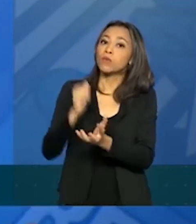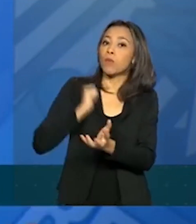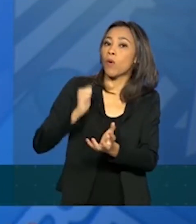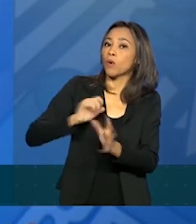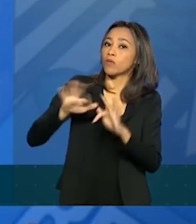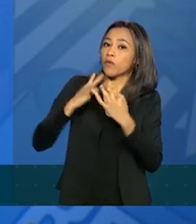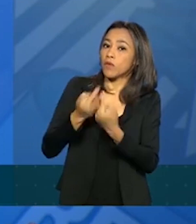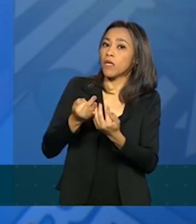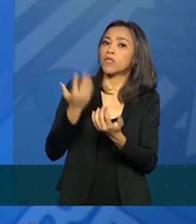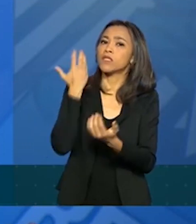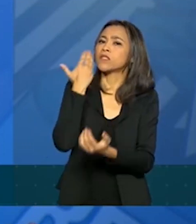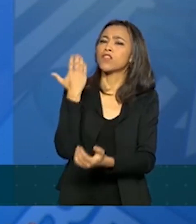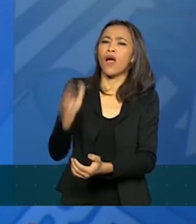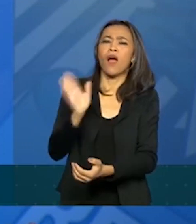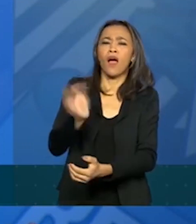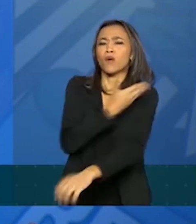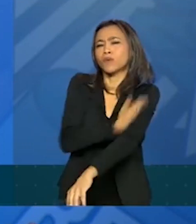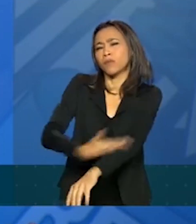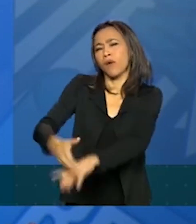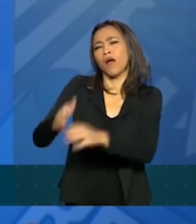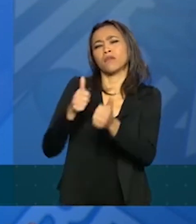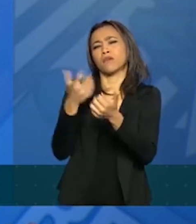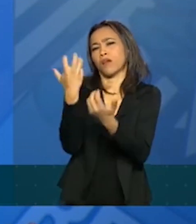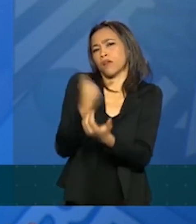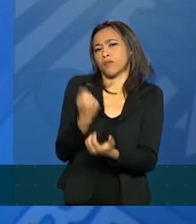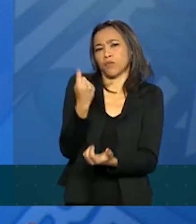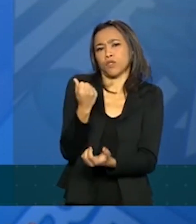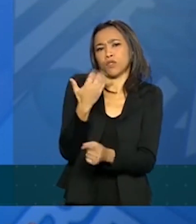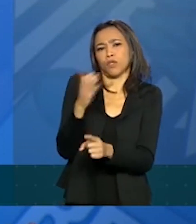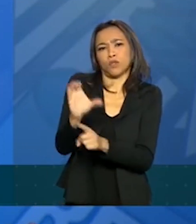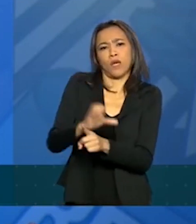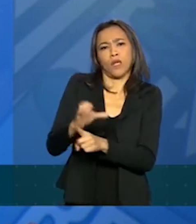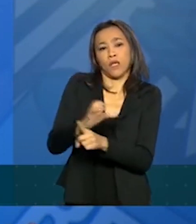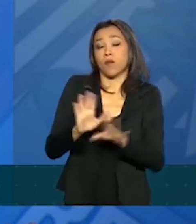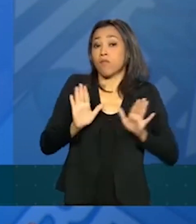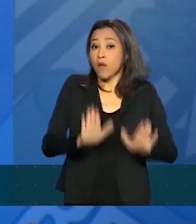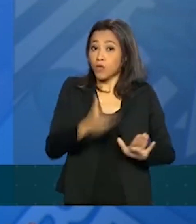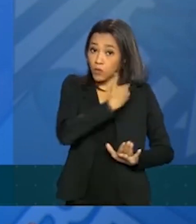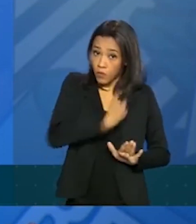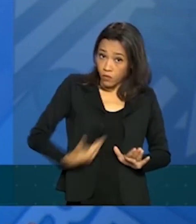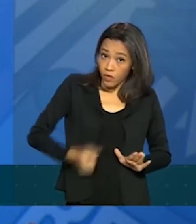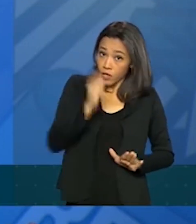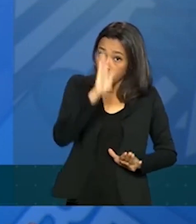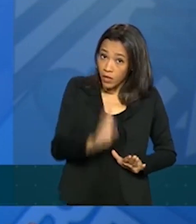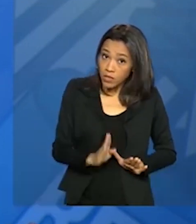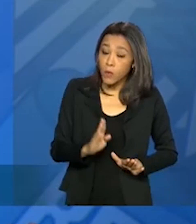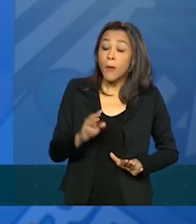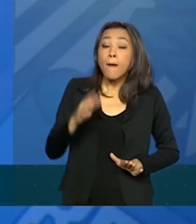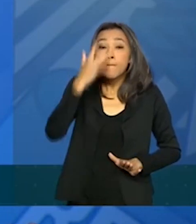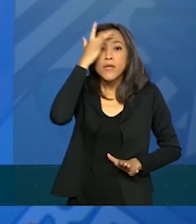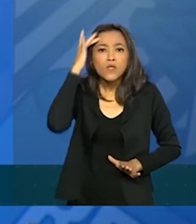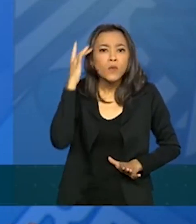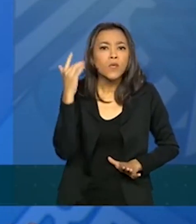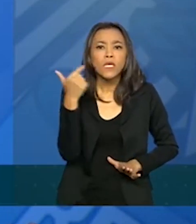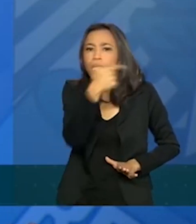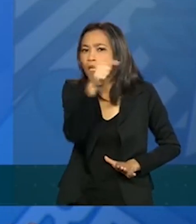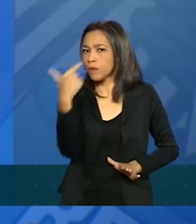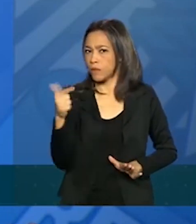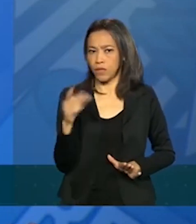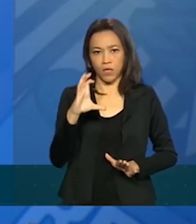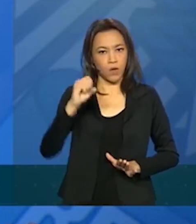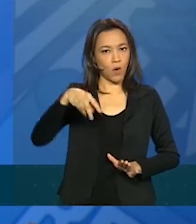objetivo da Caixa Econômica do governo brasileiro é inserir o cidadão que não tem conta em banco